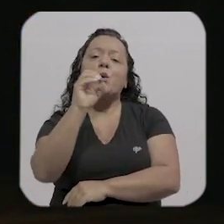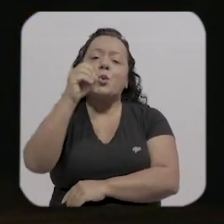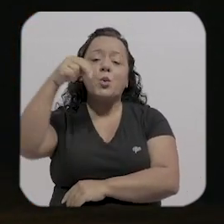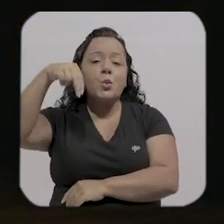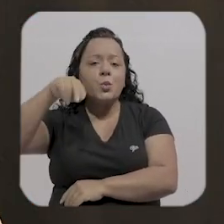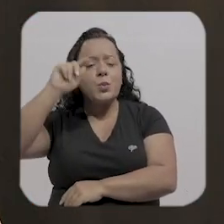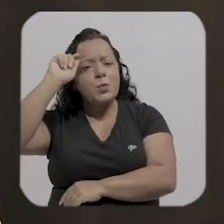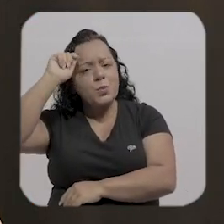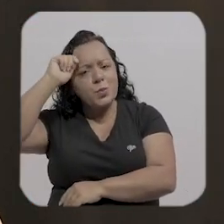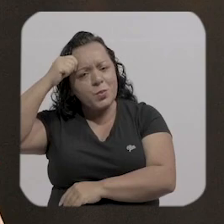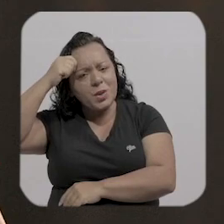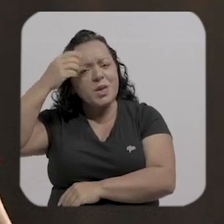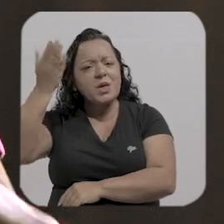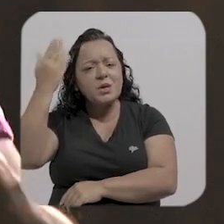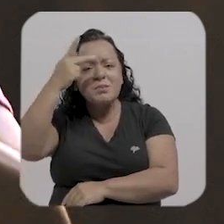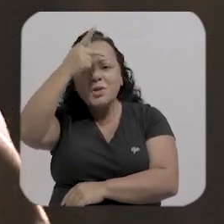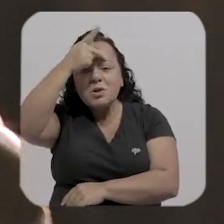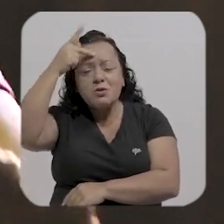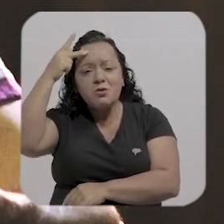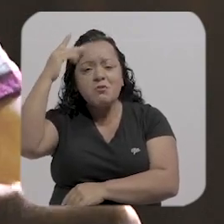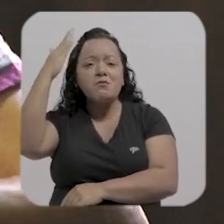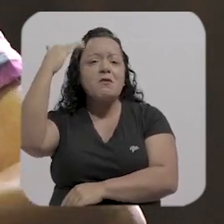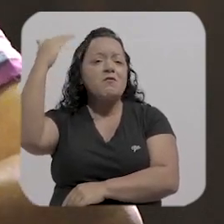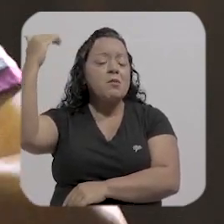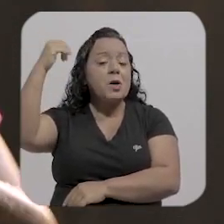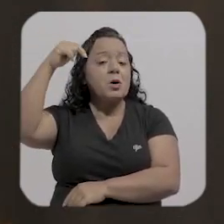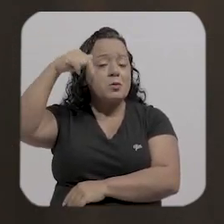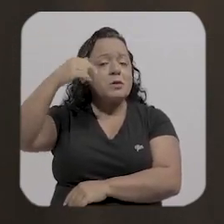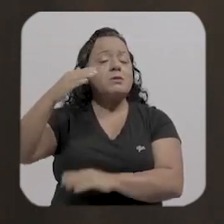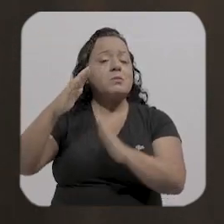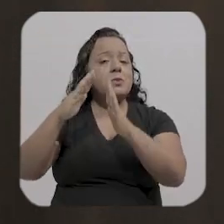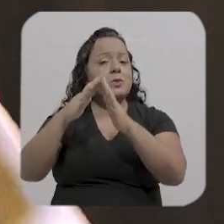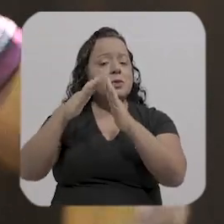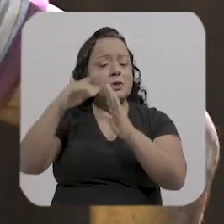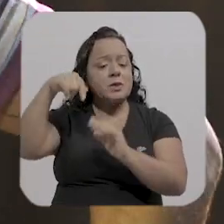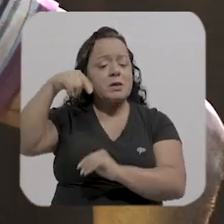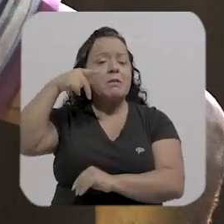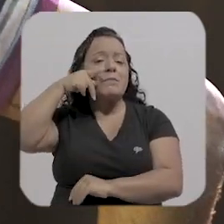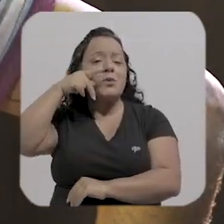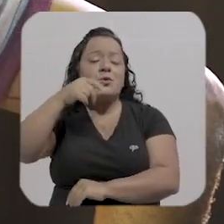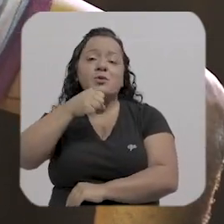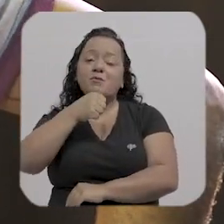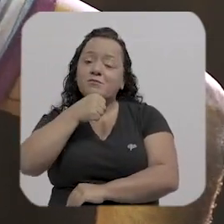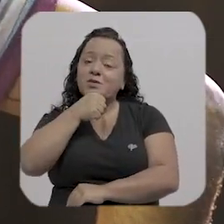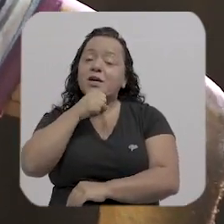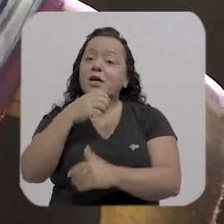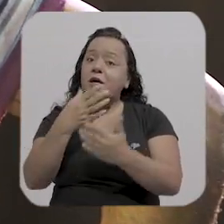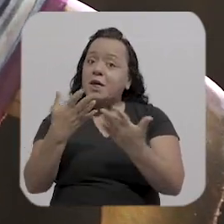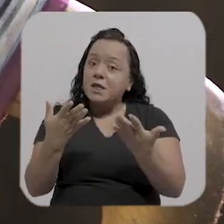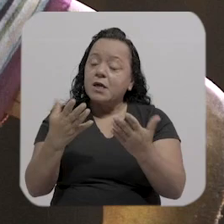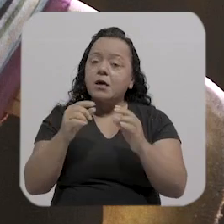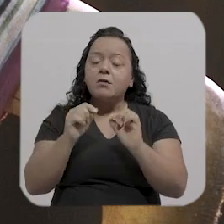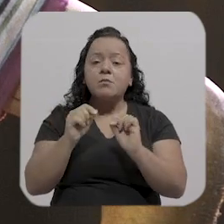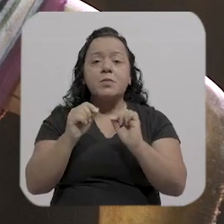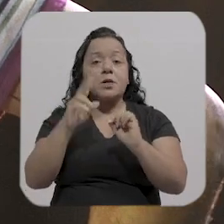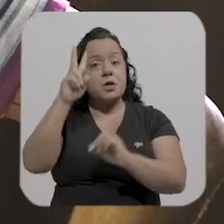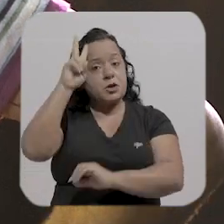acesso a uma Porto Velho cheia de histórias, cheia de memória, partir